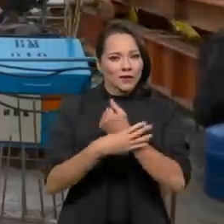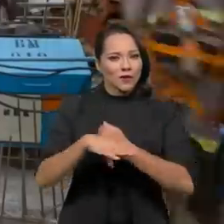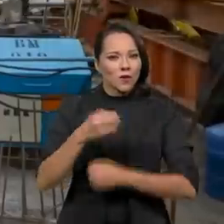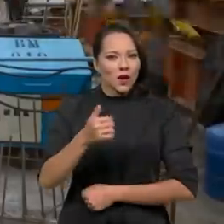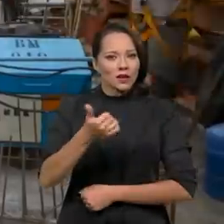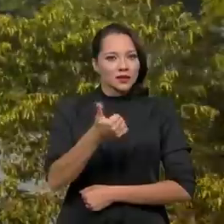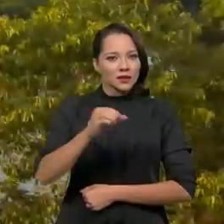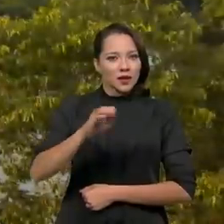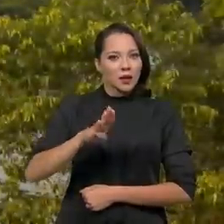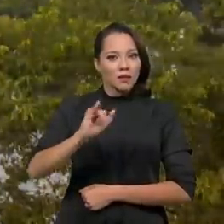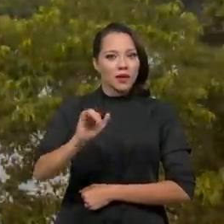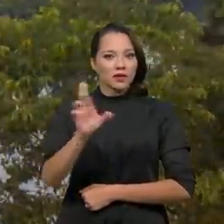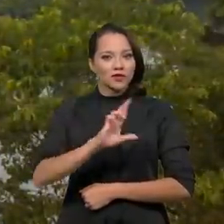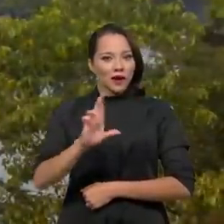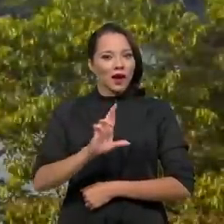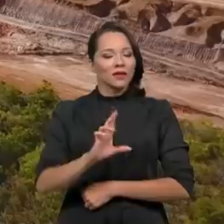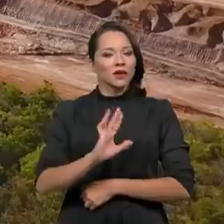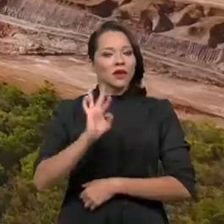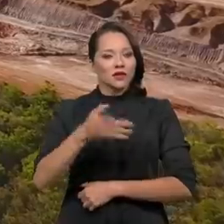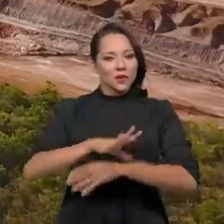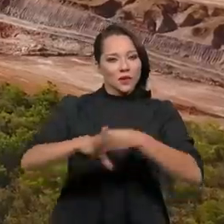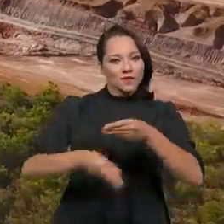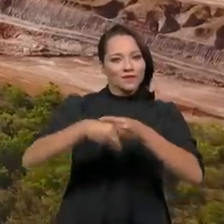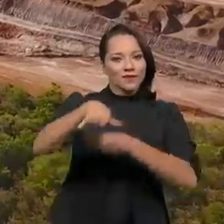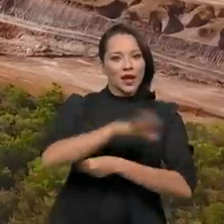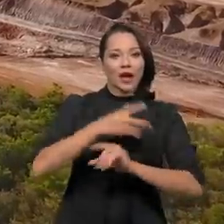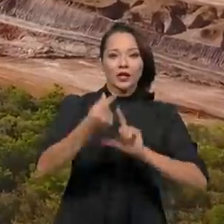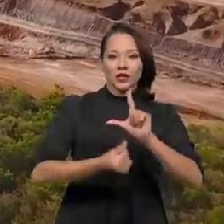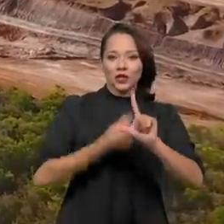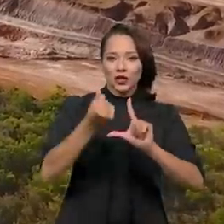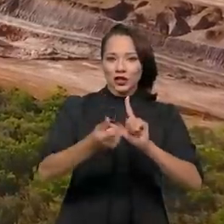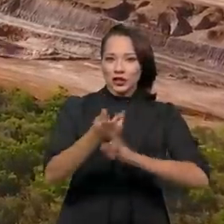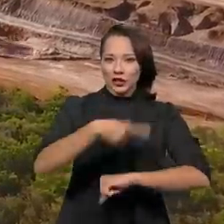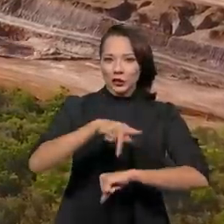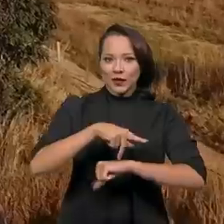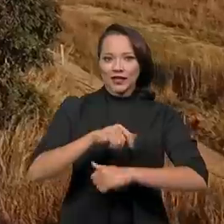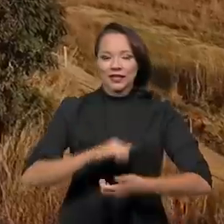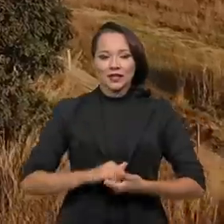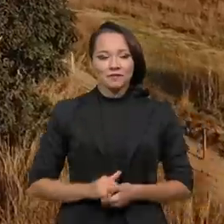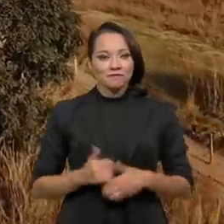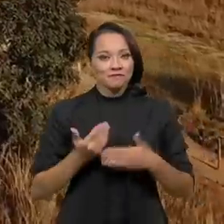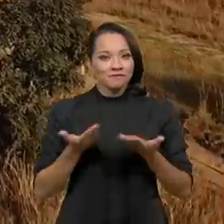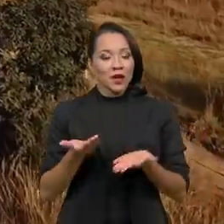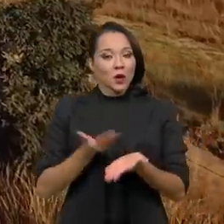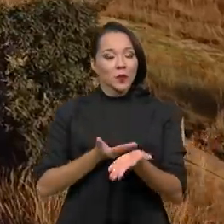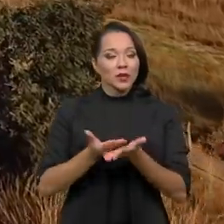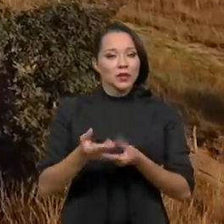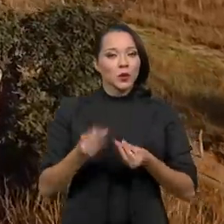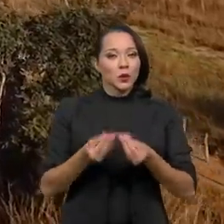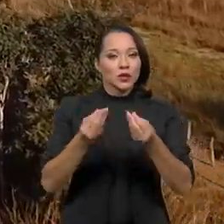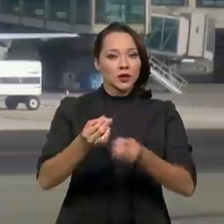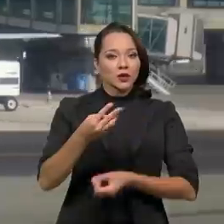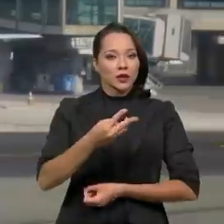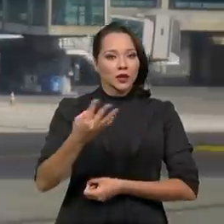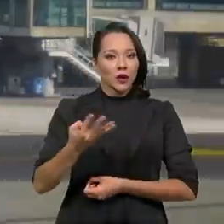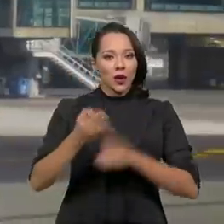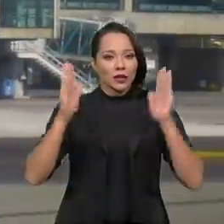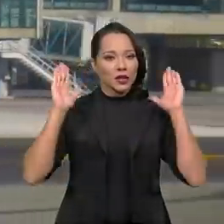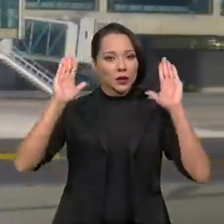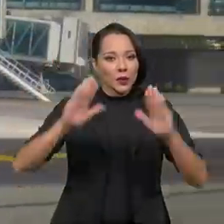bilhões de reais contratados para o incremento do setor de logística no país. Isso a partir da concessão de 34